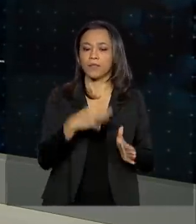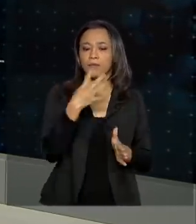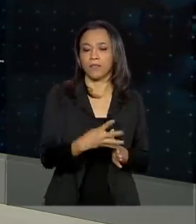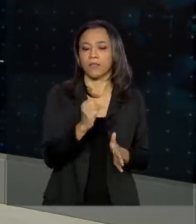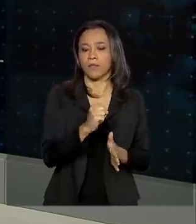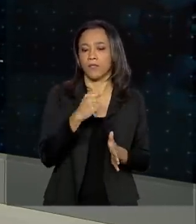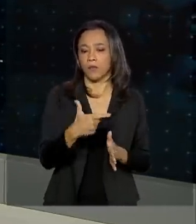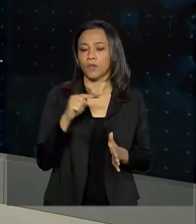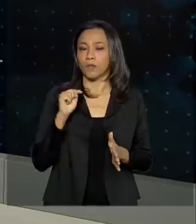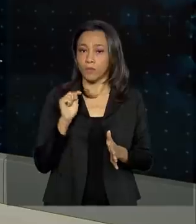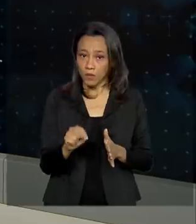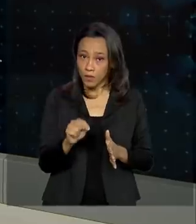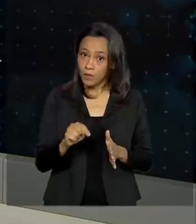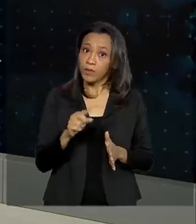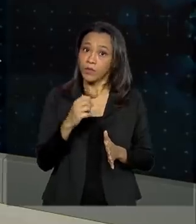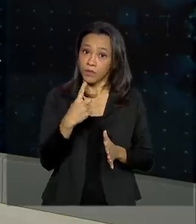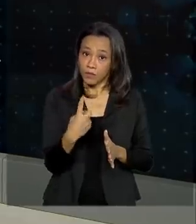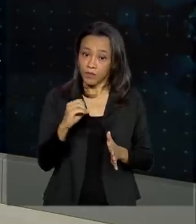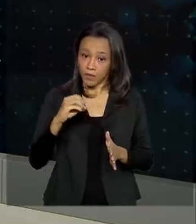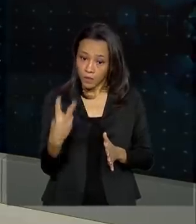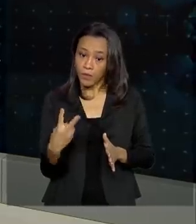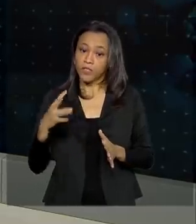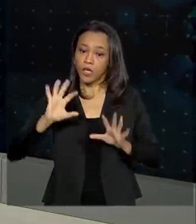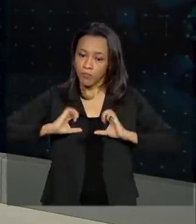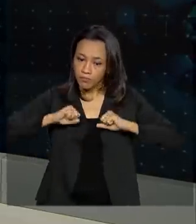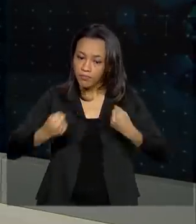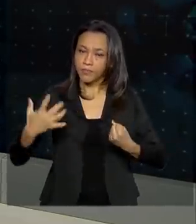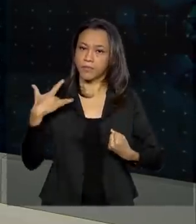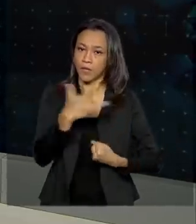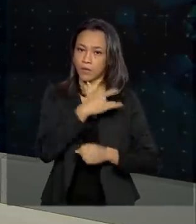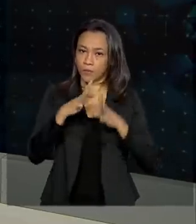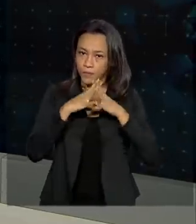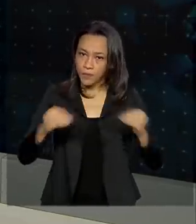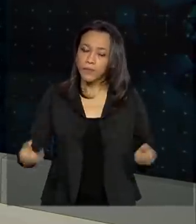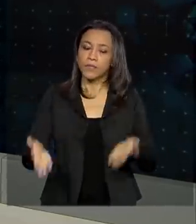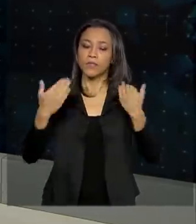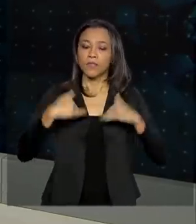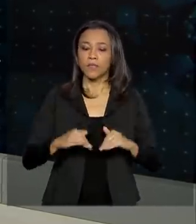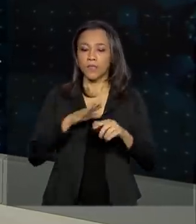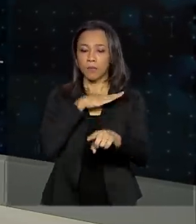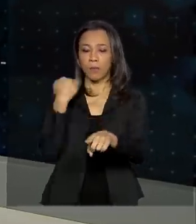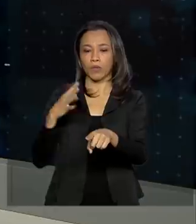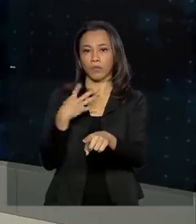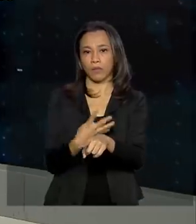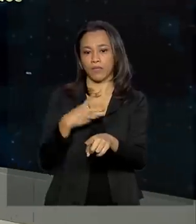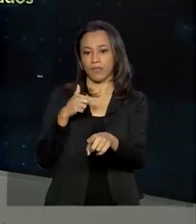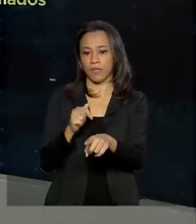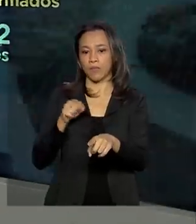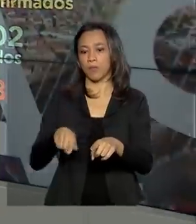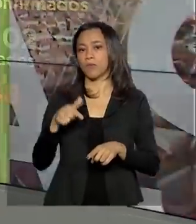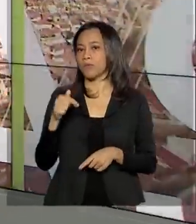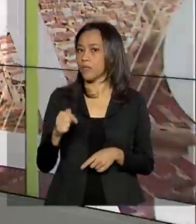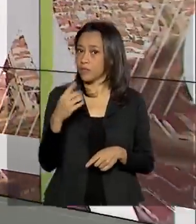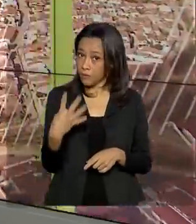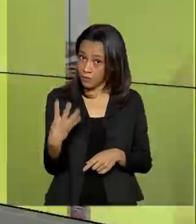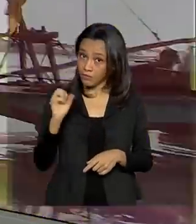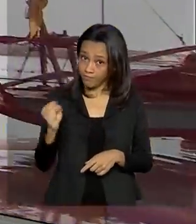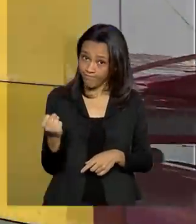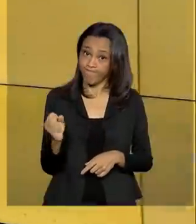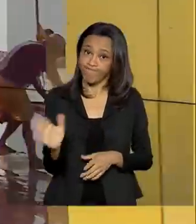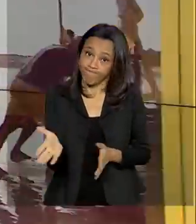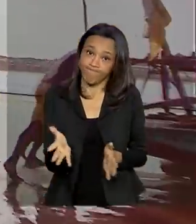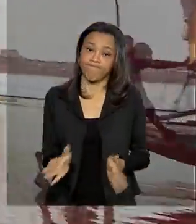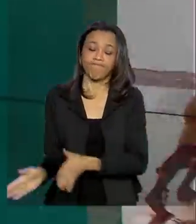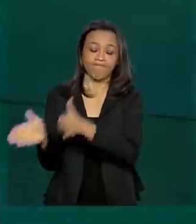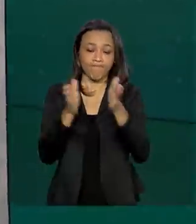recuperados e o país registra 47.748 mortes pelo novo coronavírus. Bem, mudando de assunto, a